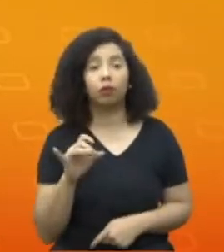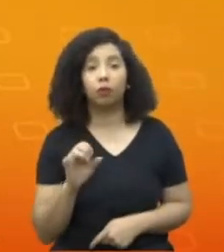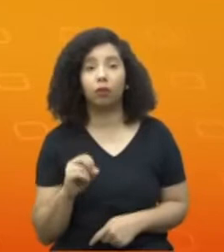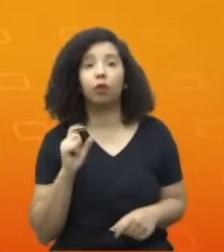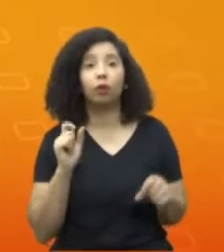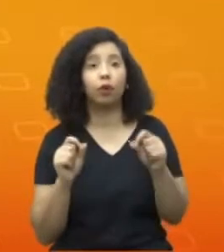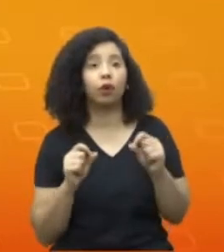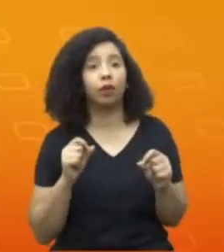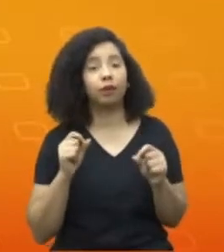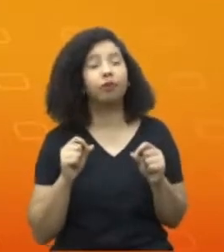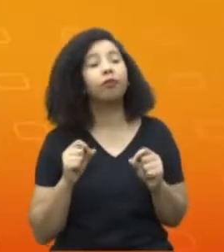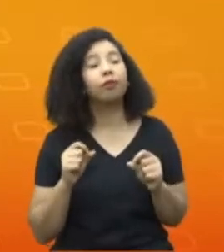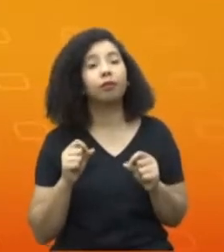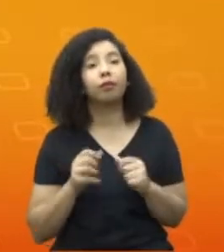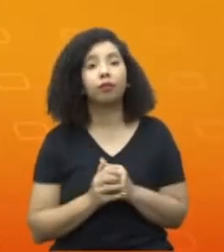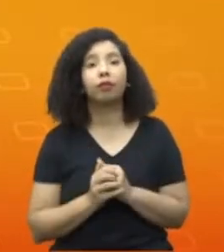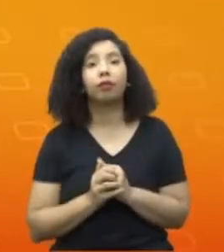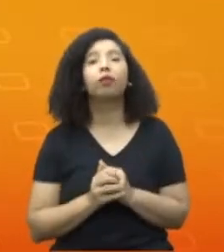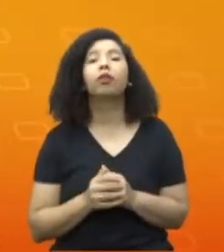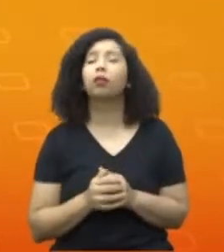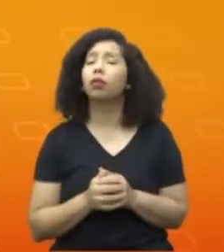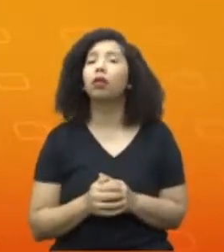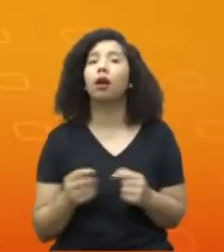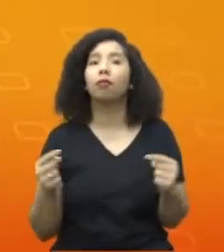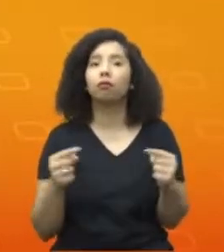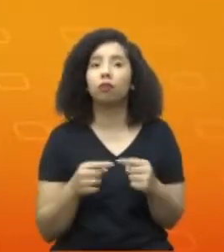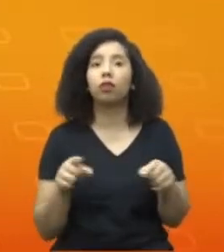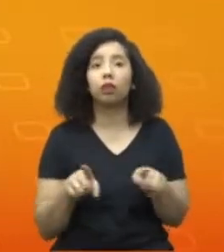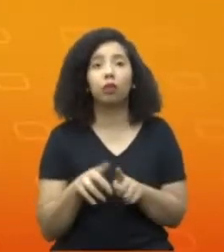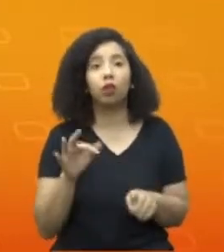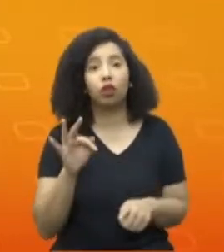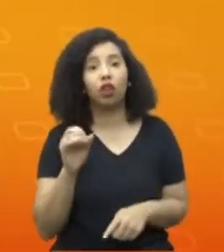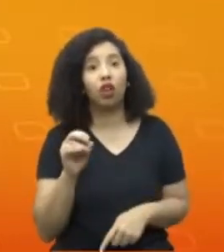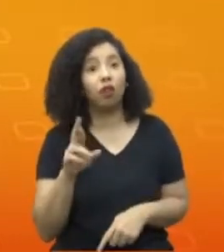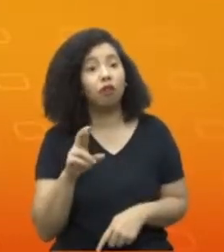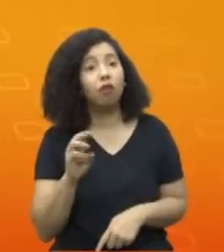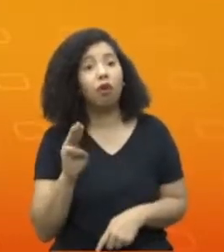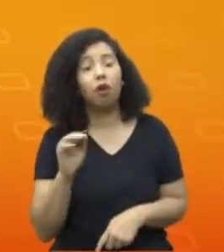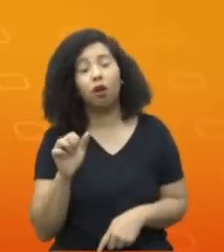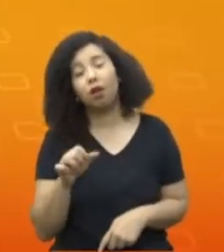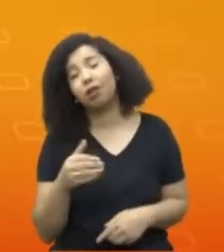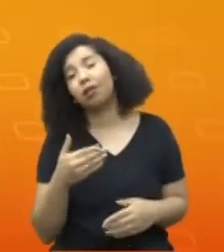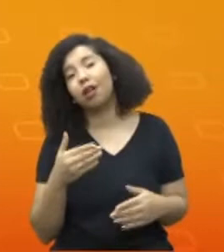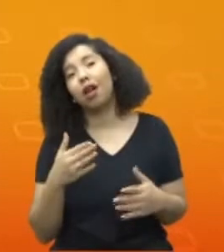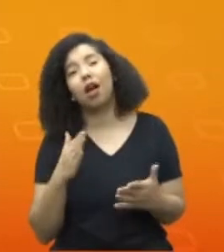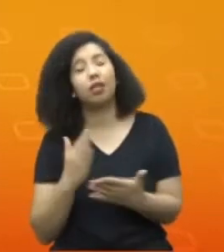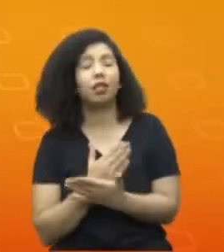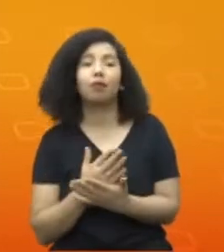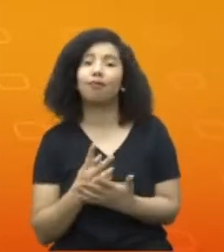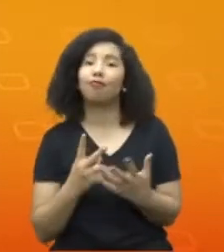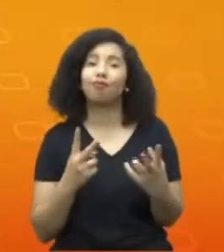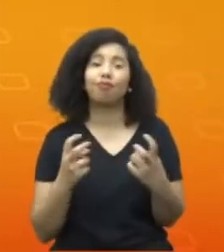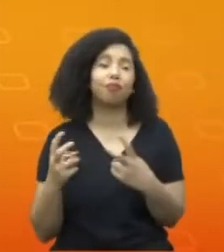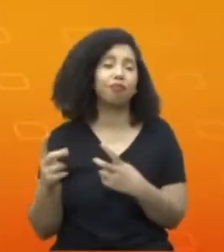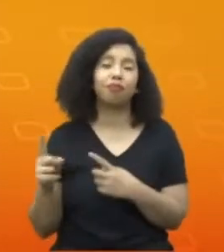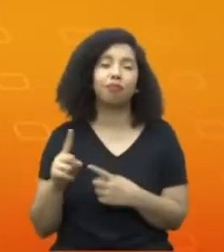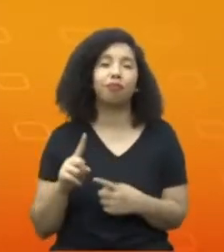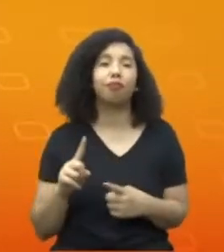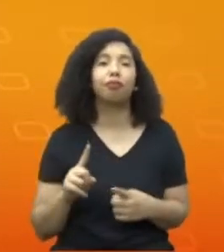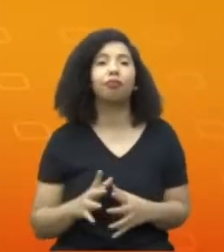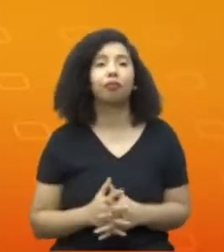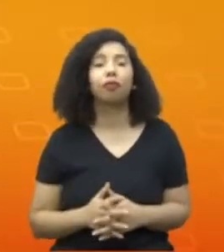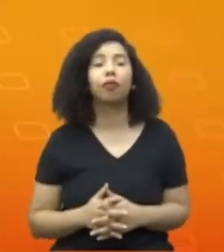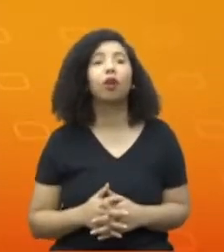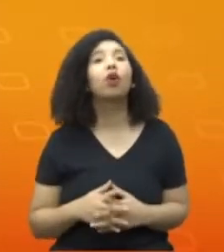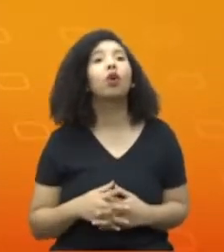que tem muito a ver com o fórum e a gente às vezes deixa passar, que é a interatividade, foi